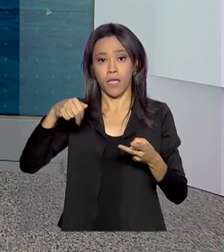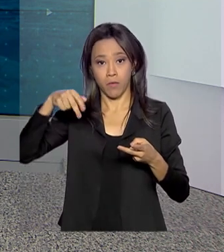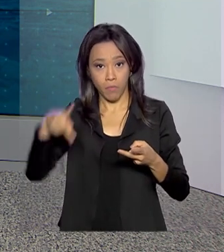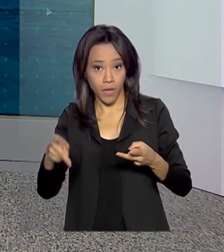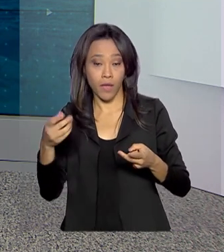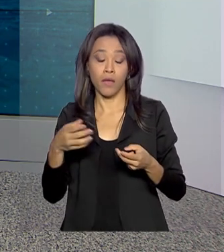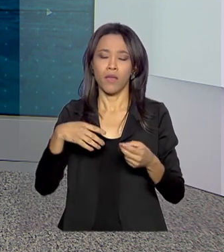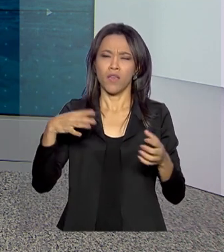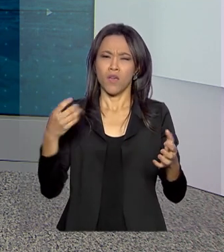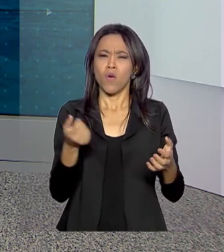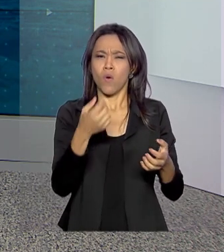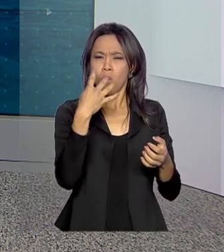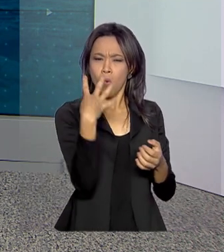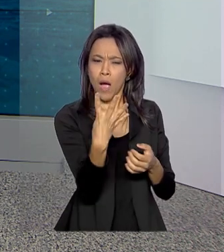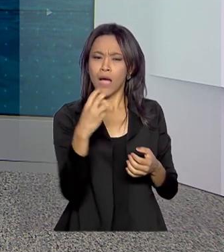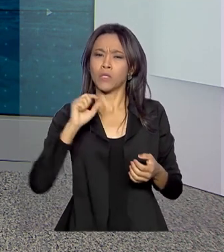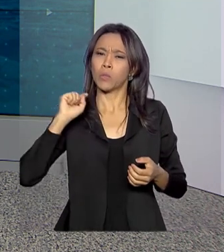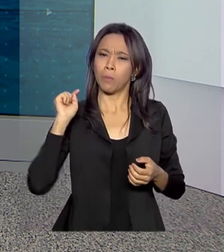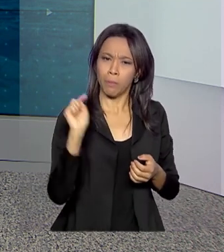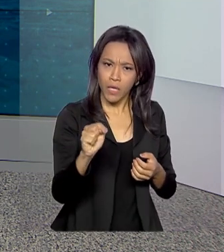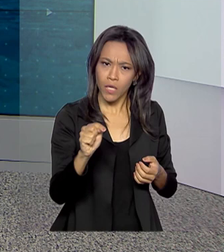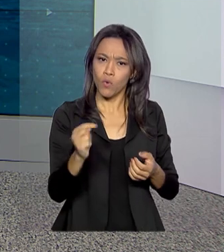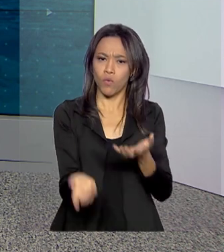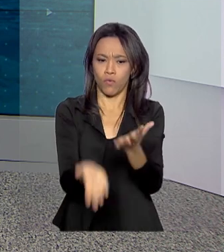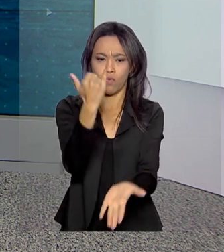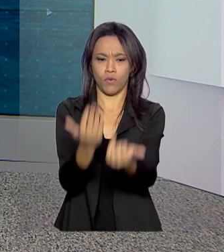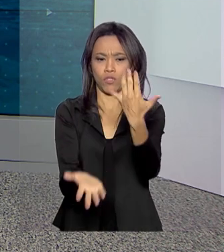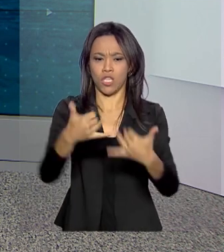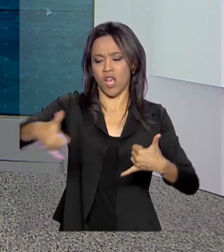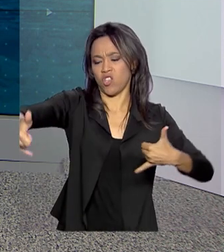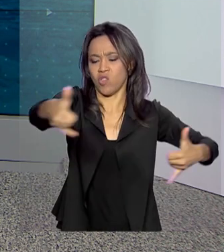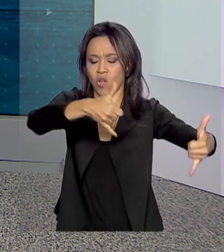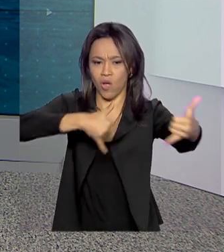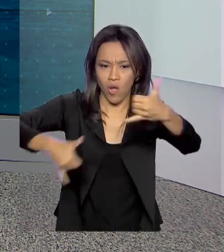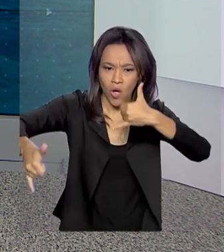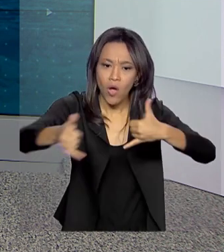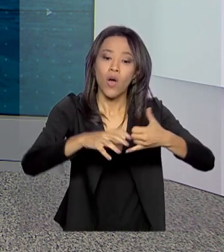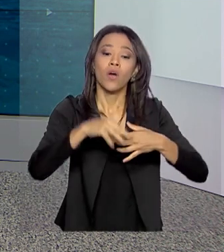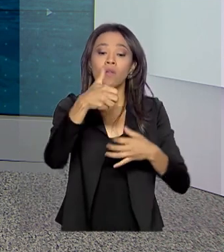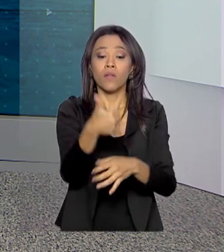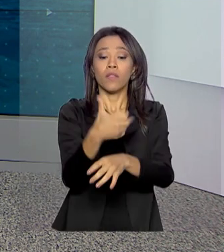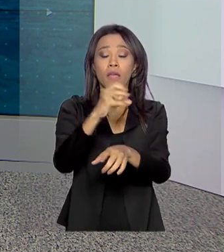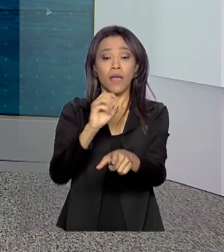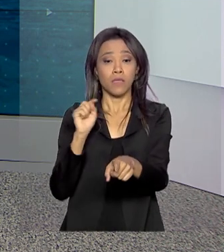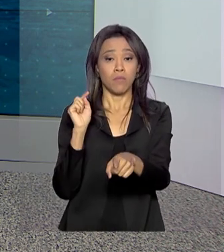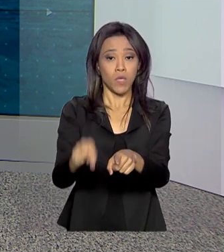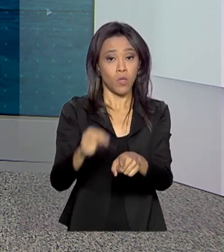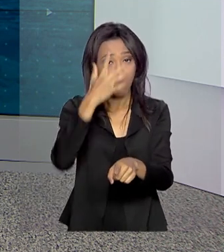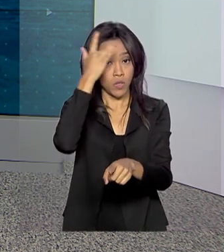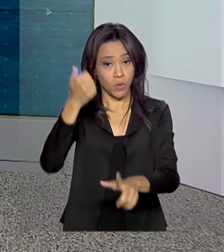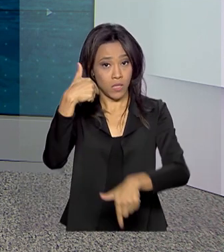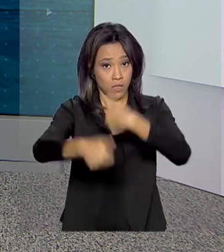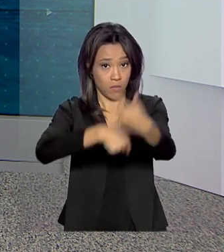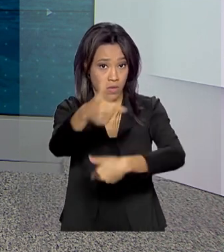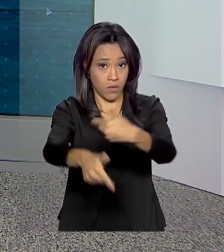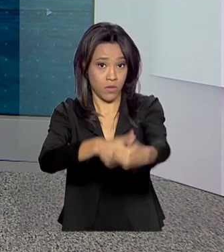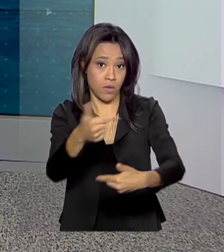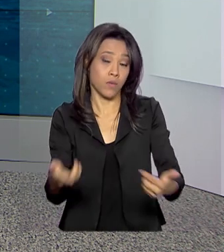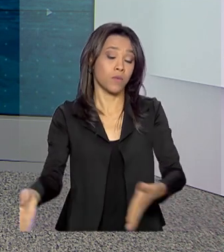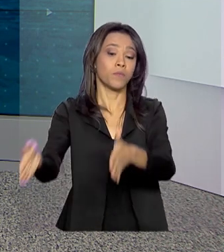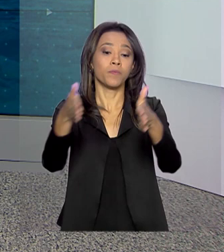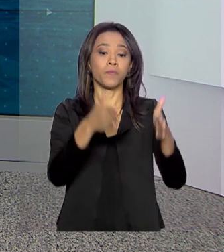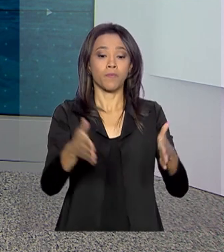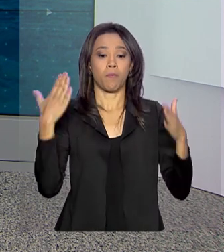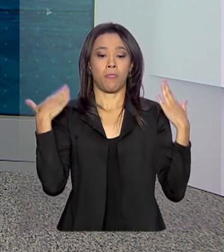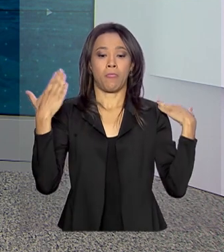mil toneladas de resíduos de óleo foram retirados até agora, 10 mil pessoas também envolvidas nesse trabalho. A Marinha